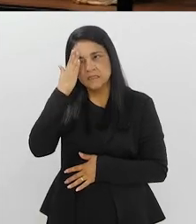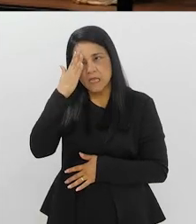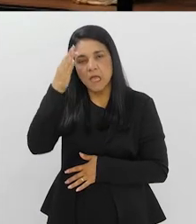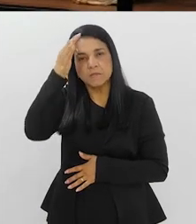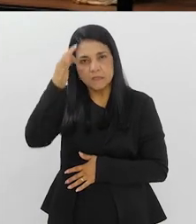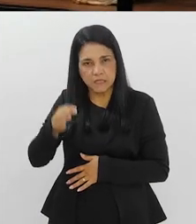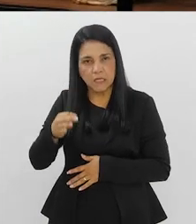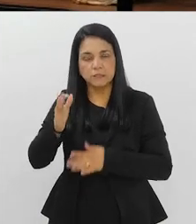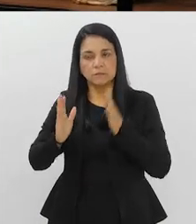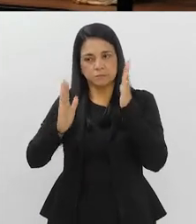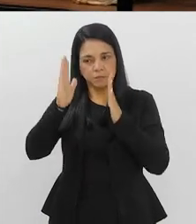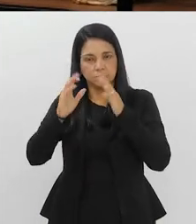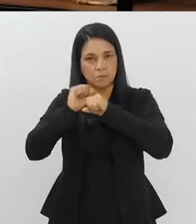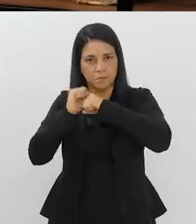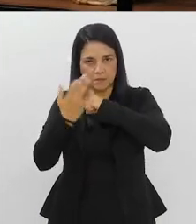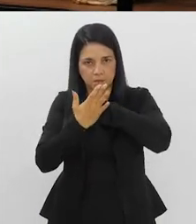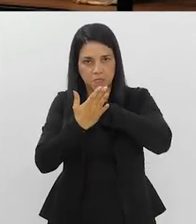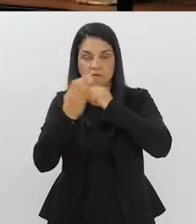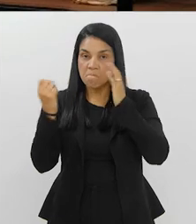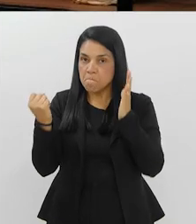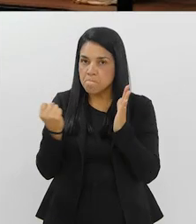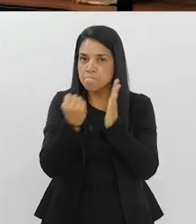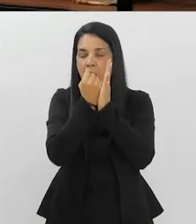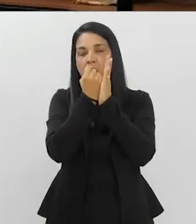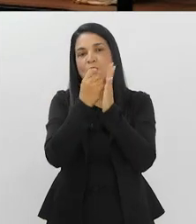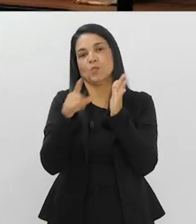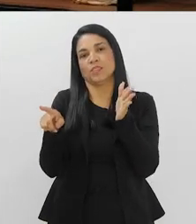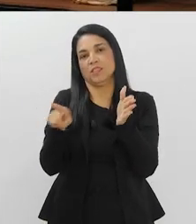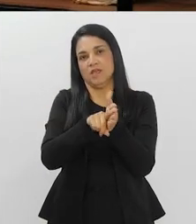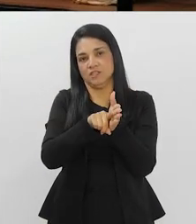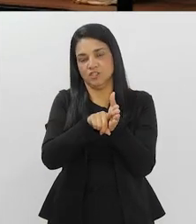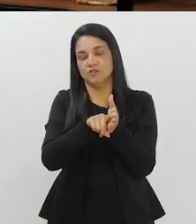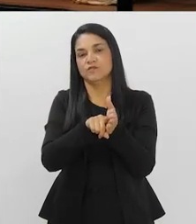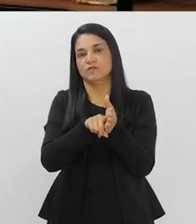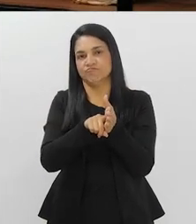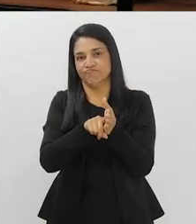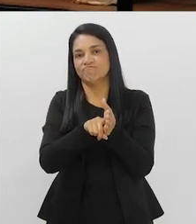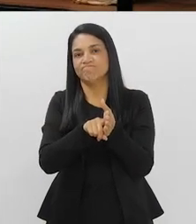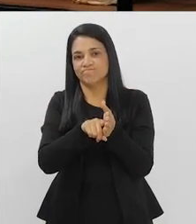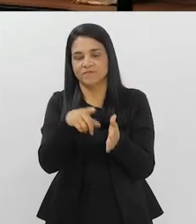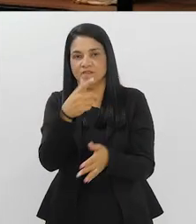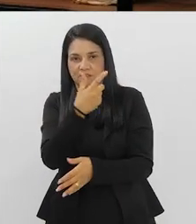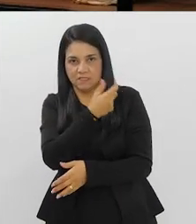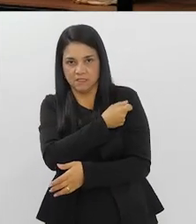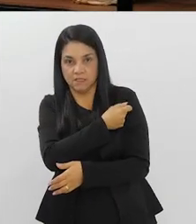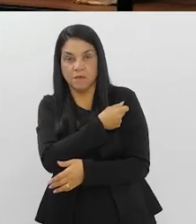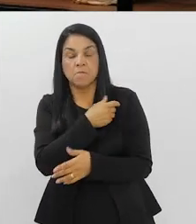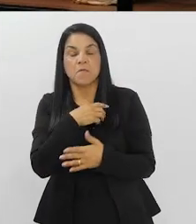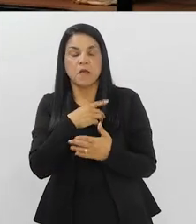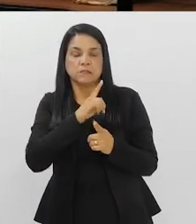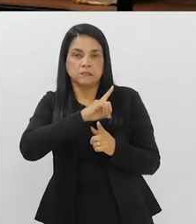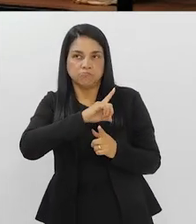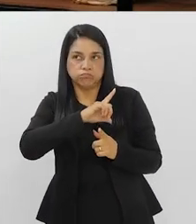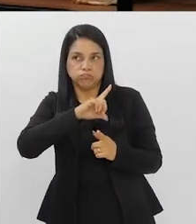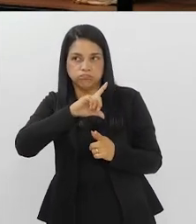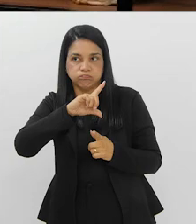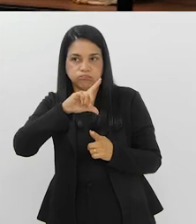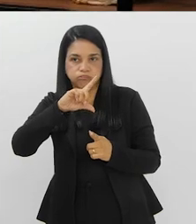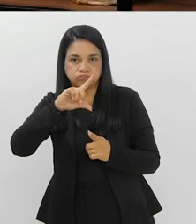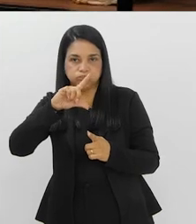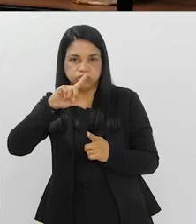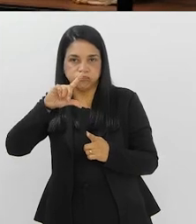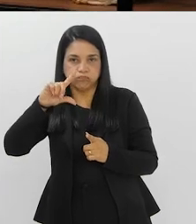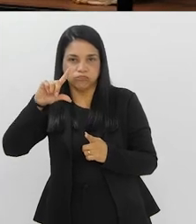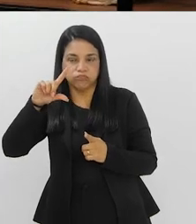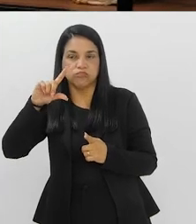entende que a pandemia foi ali um marco negativo na cobertura, né? A gente vem aumentando, mas